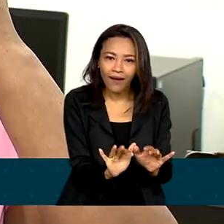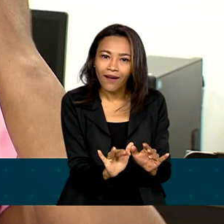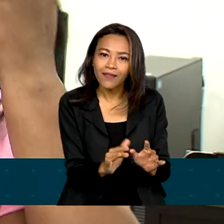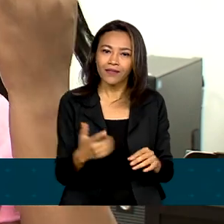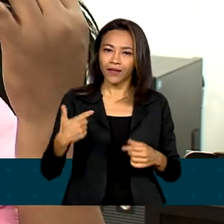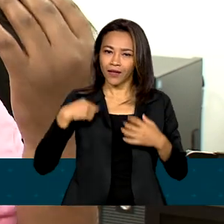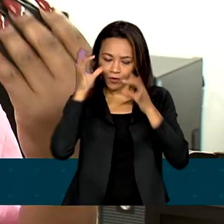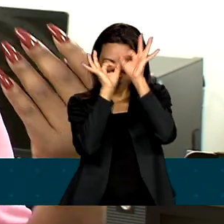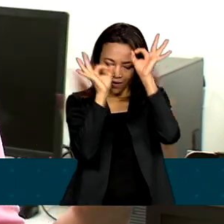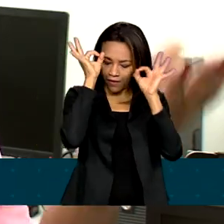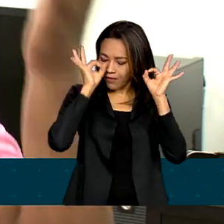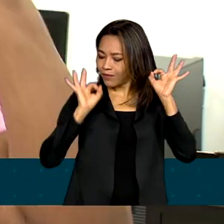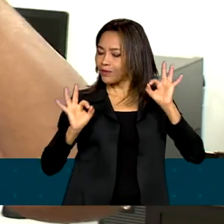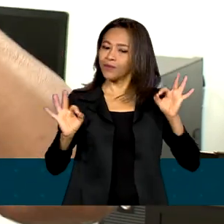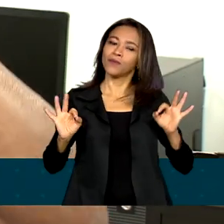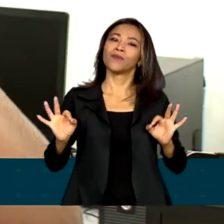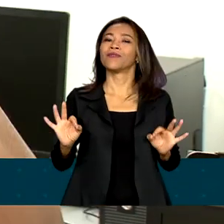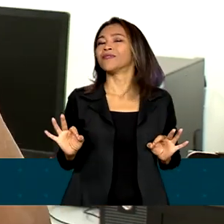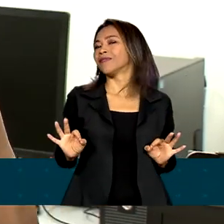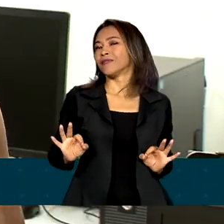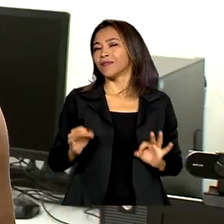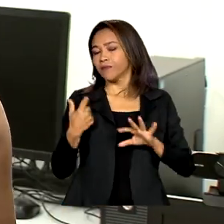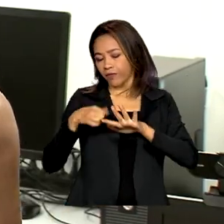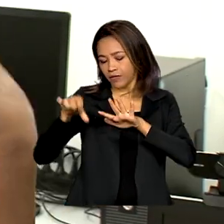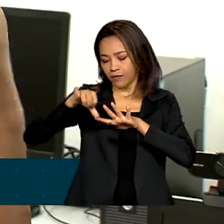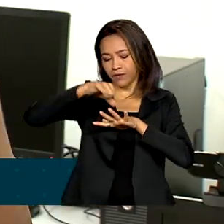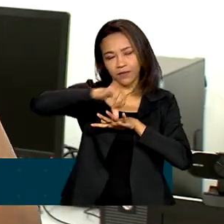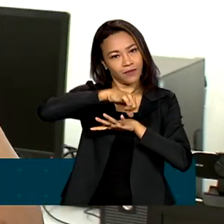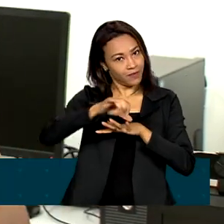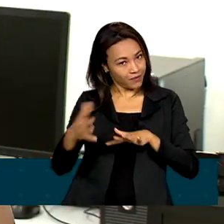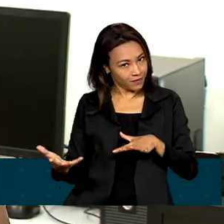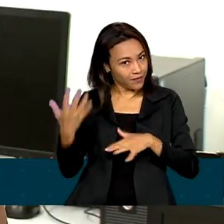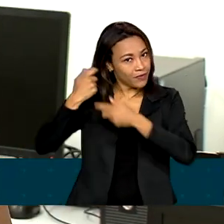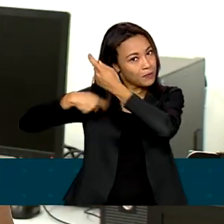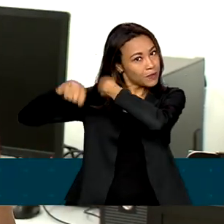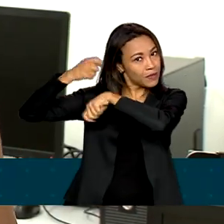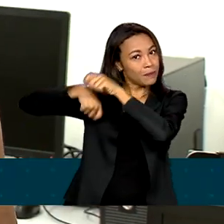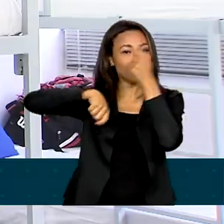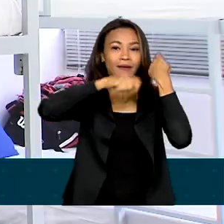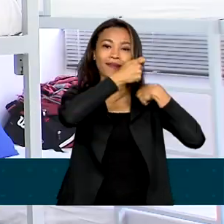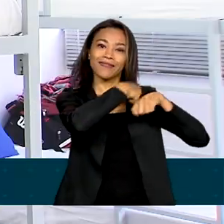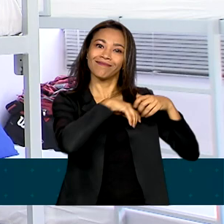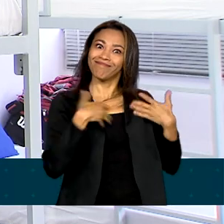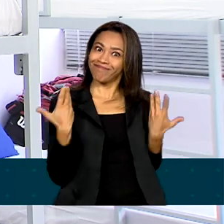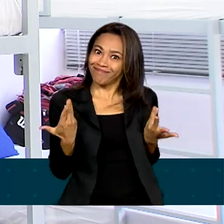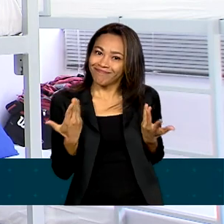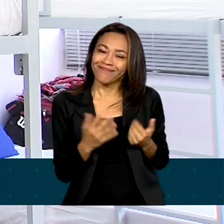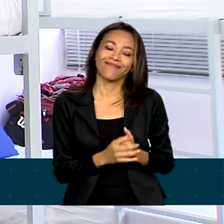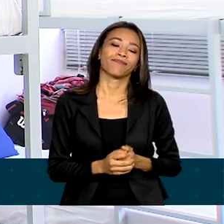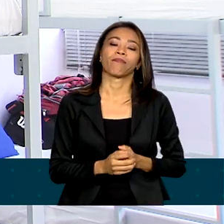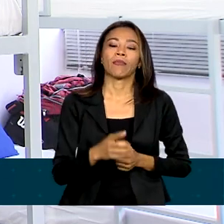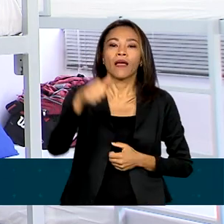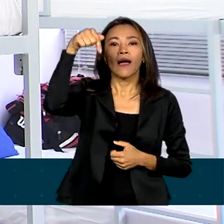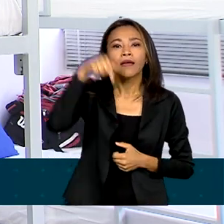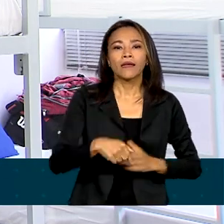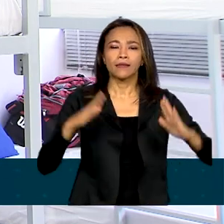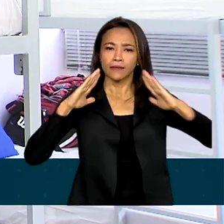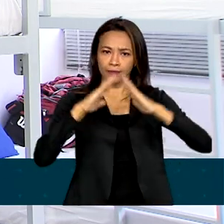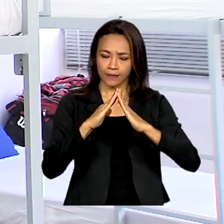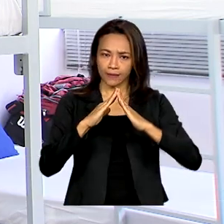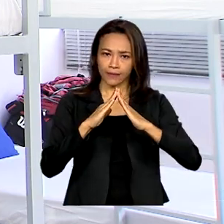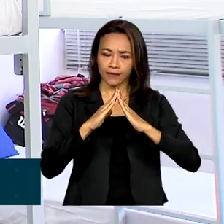arrumo na Casa da Mulher Brasileira, faço minhas unhas, meus cabelos. Aqui ela tem